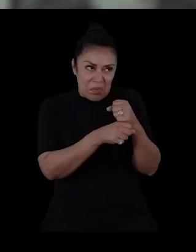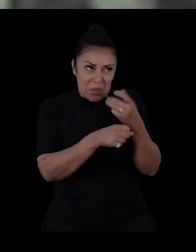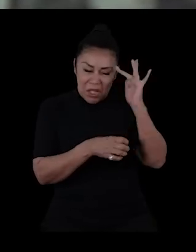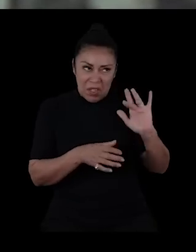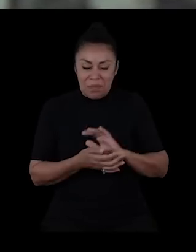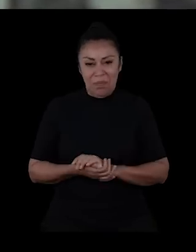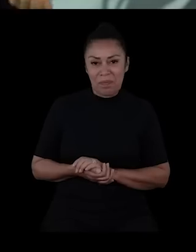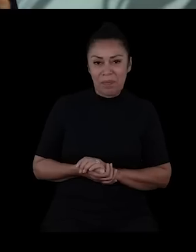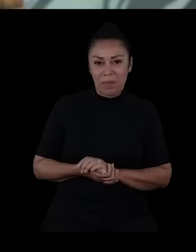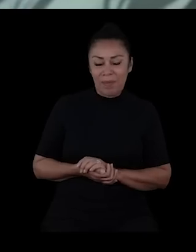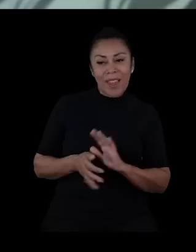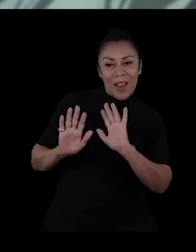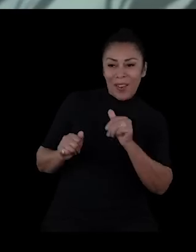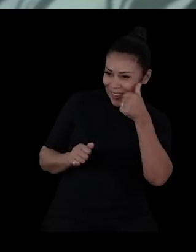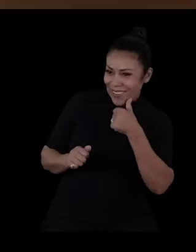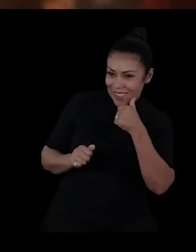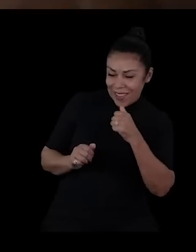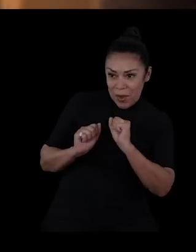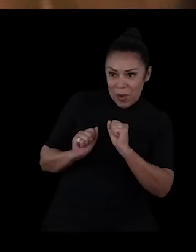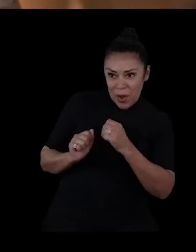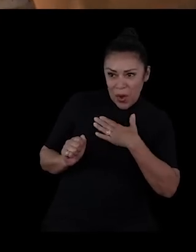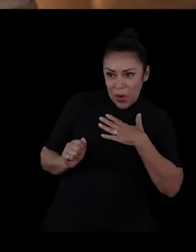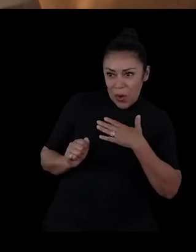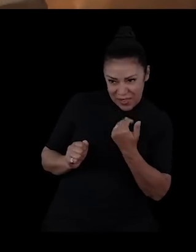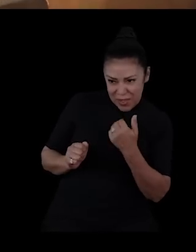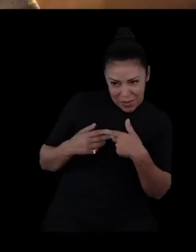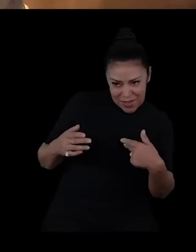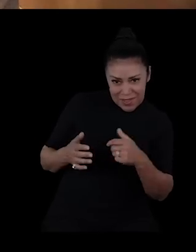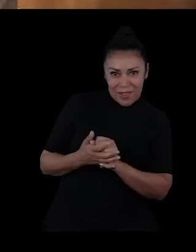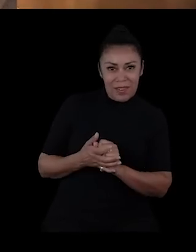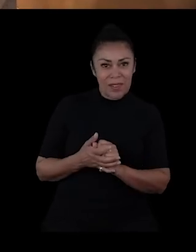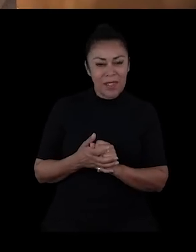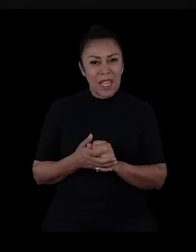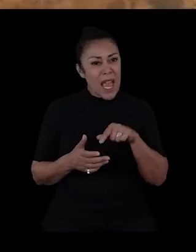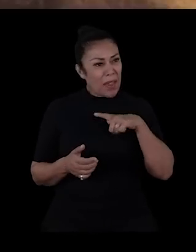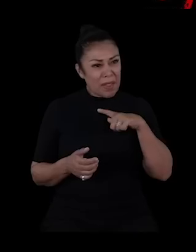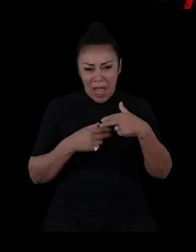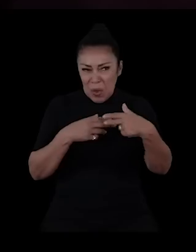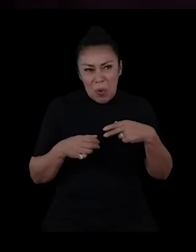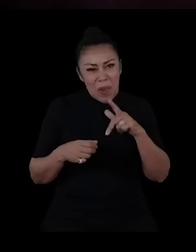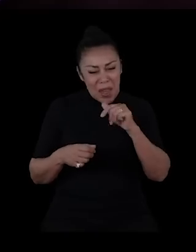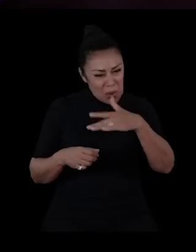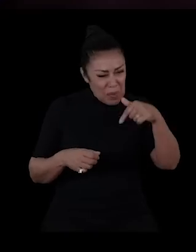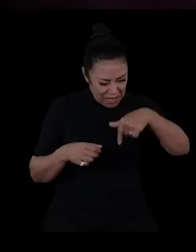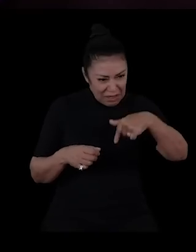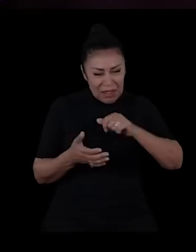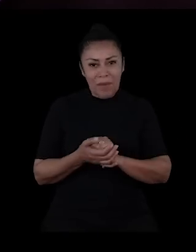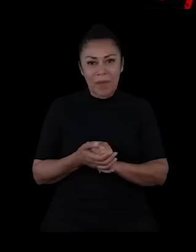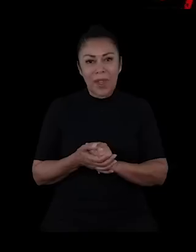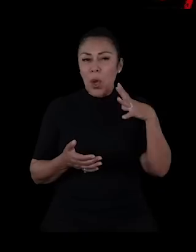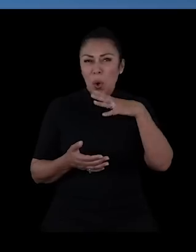Ah... Fazer conta não é meu forte. Olá, senhorita! Gosta de gaspar, chão? Um touro atropela. Uma.